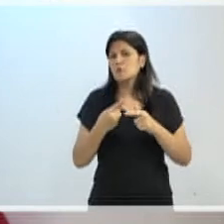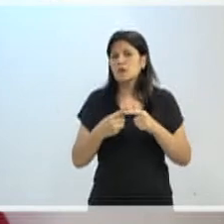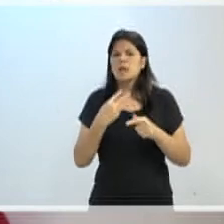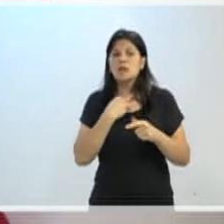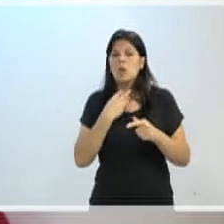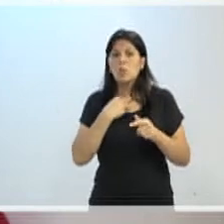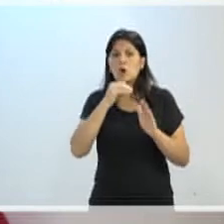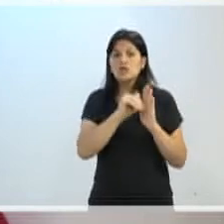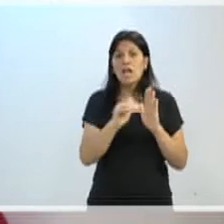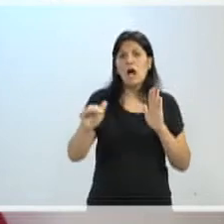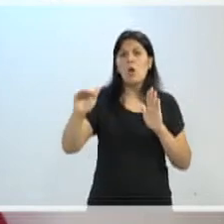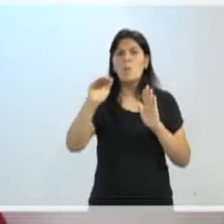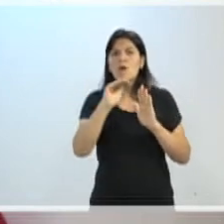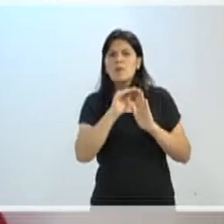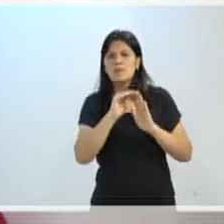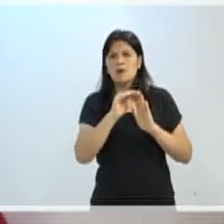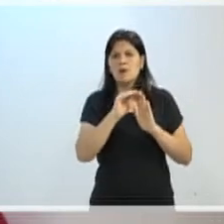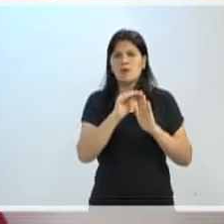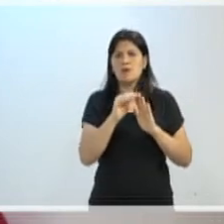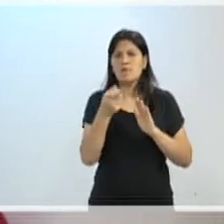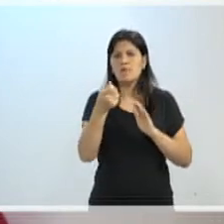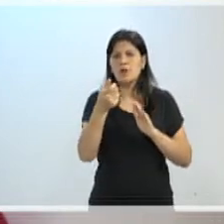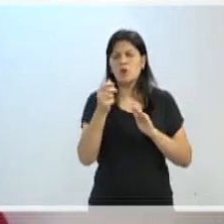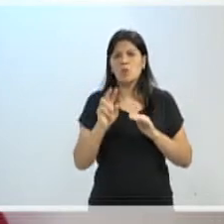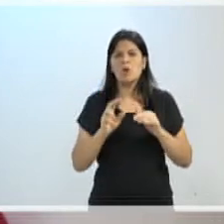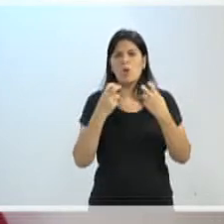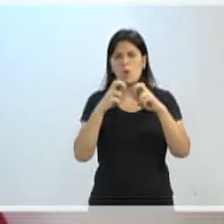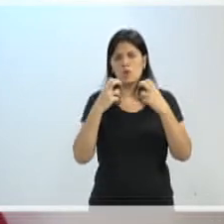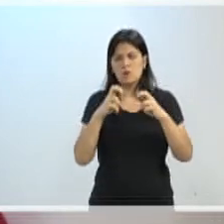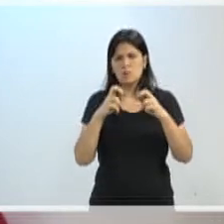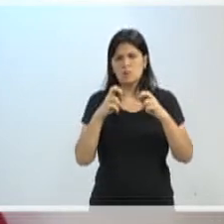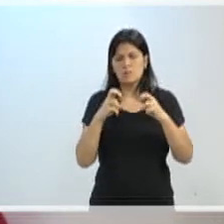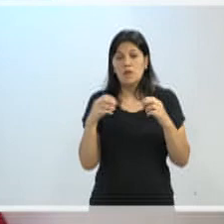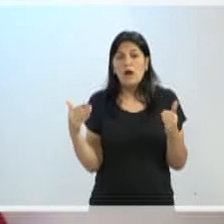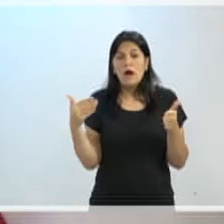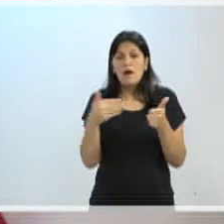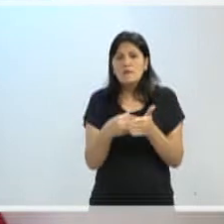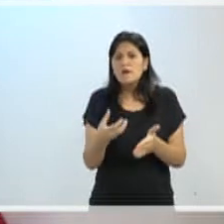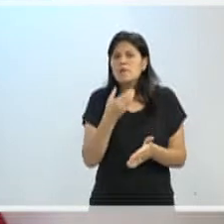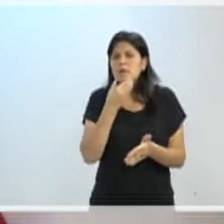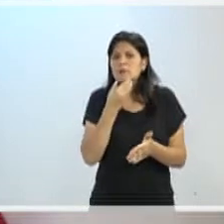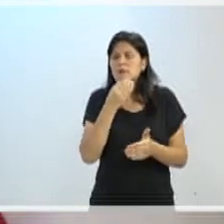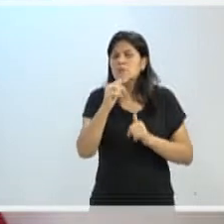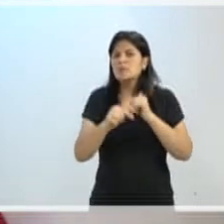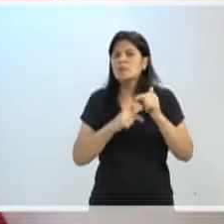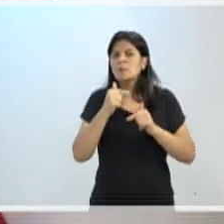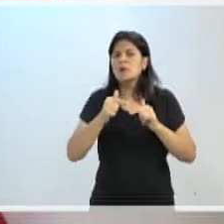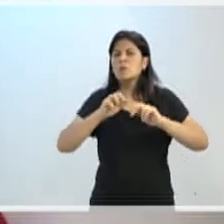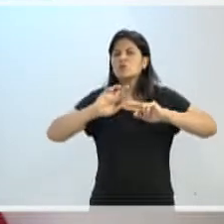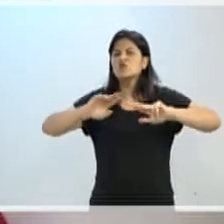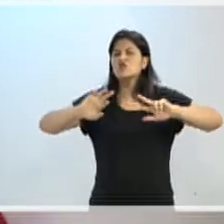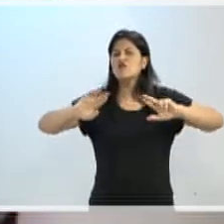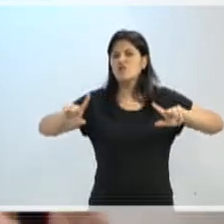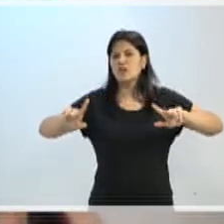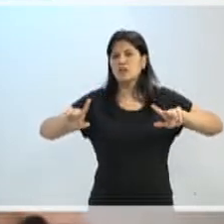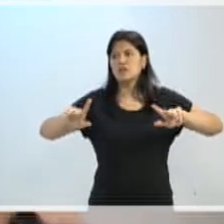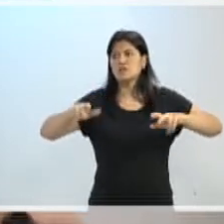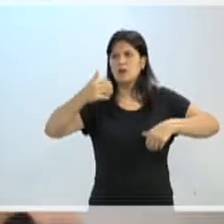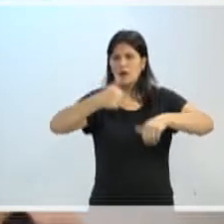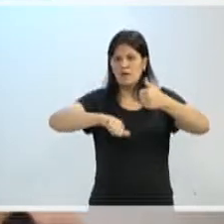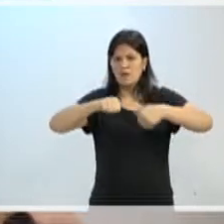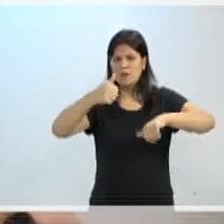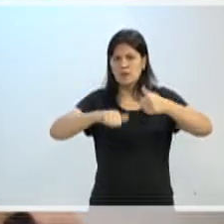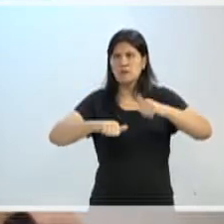reajuste, então trabalhamos até dezembro e a partir de dezembro trabalha-se com outra perspectiva. Então nós trabalhamos em três fentes separadas.